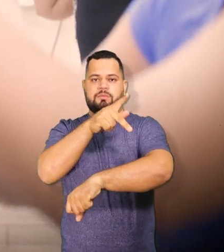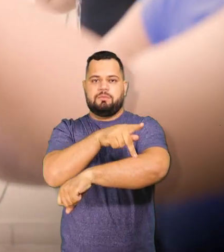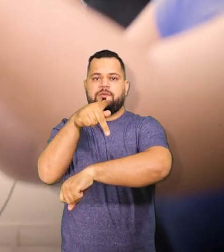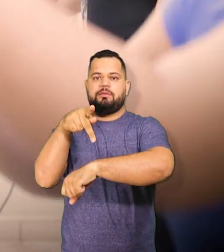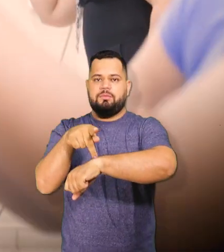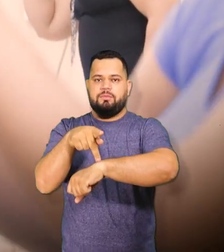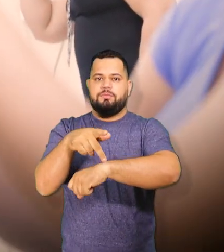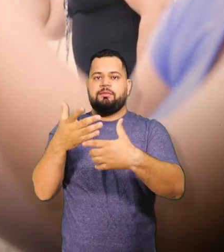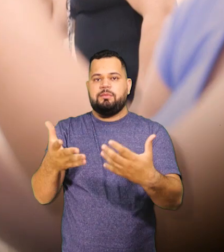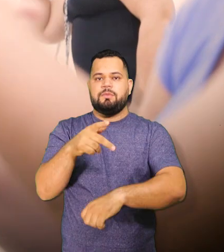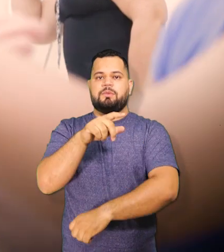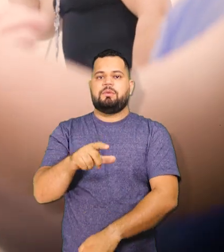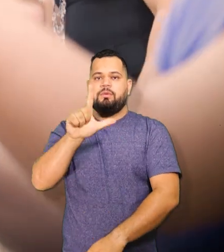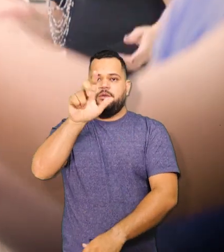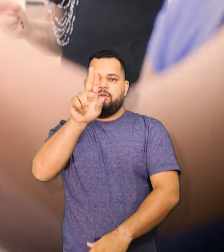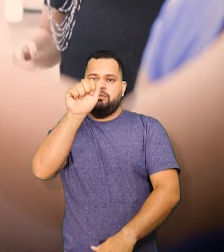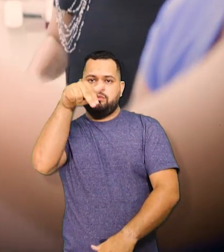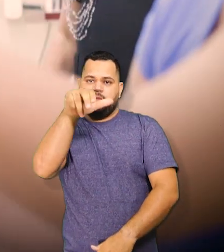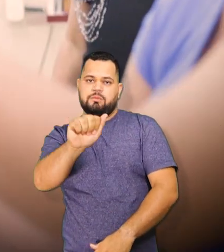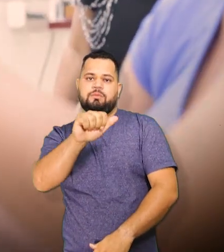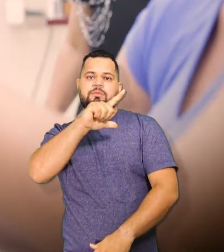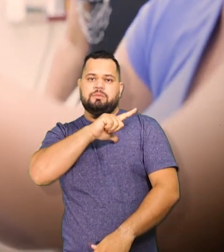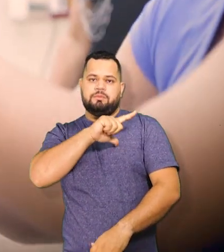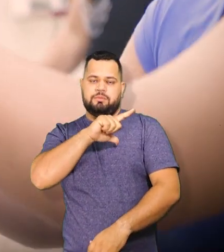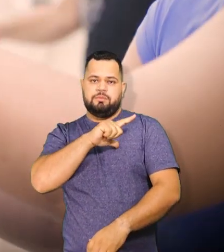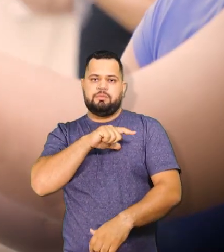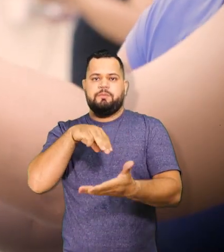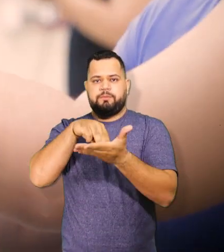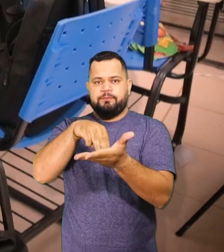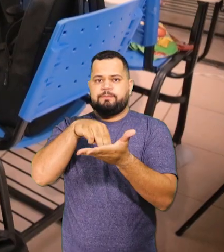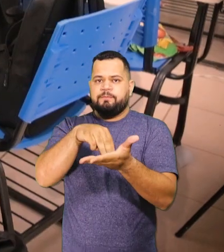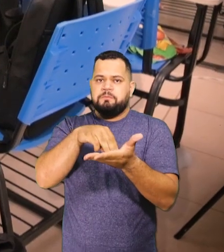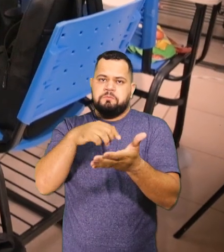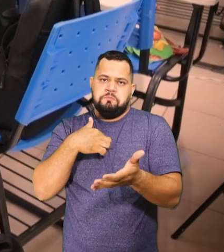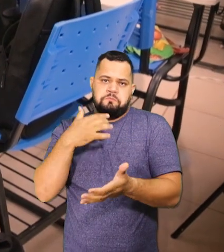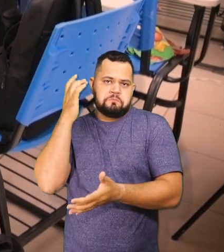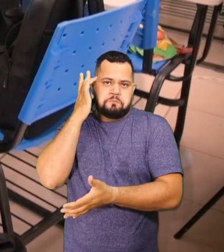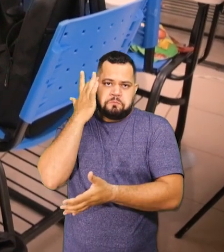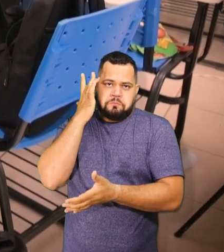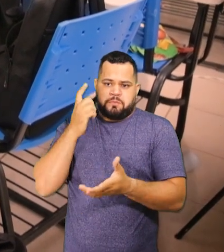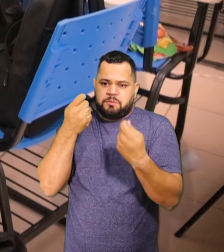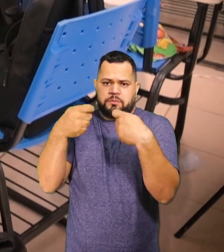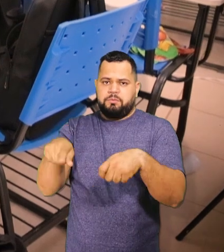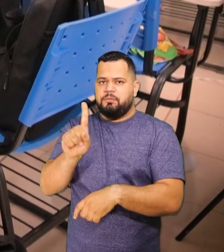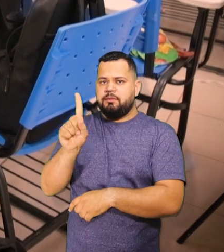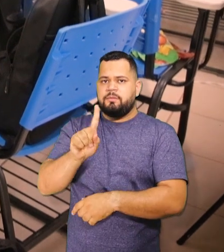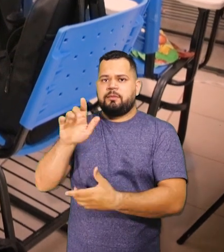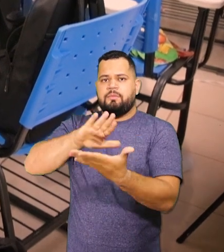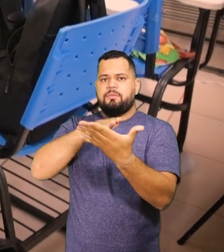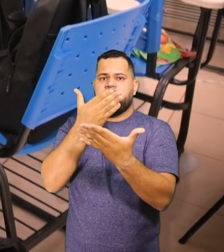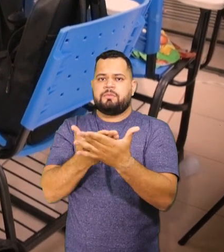Como a Luana tinha uma monitora, eu entendi que não seria tão problemático assim,